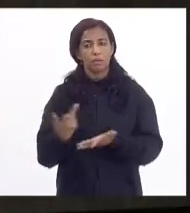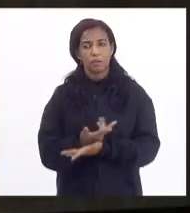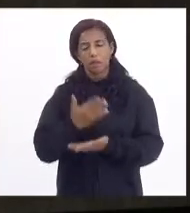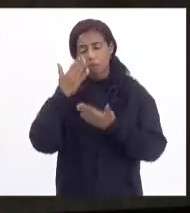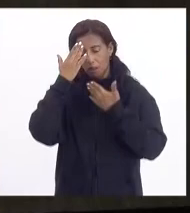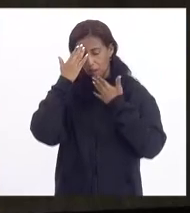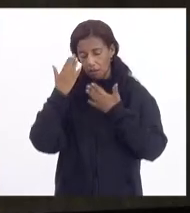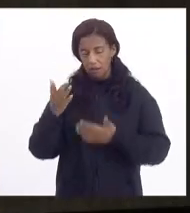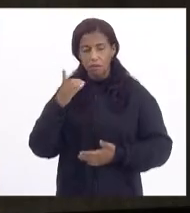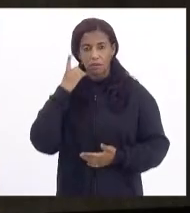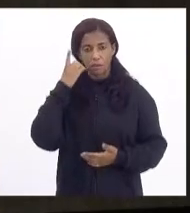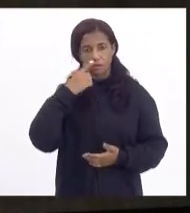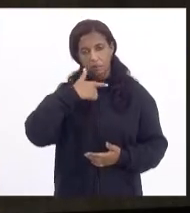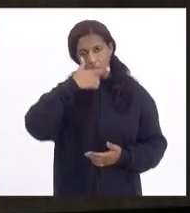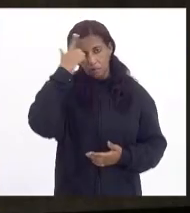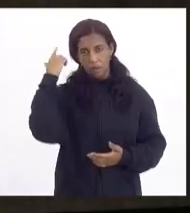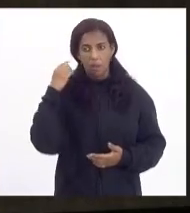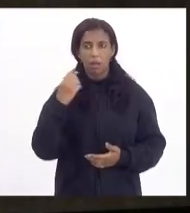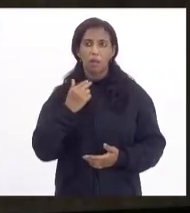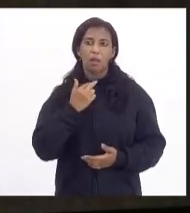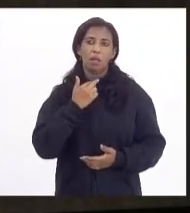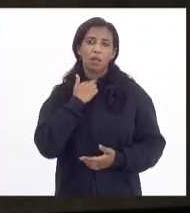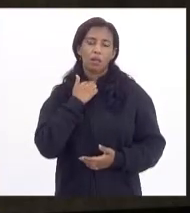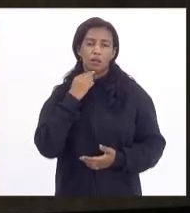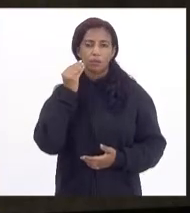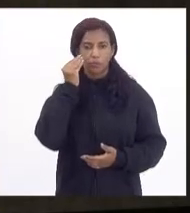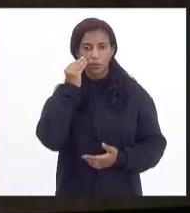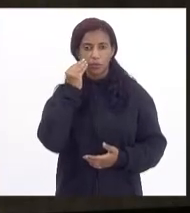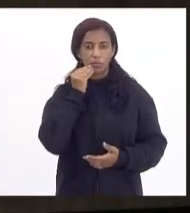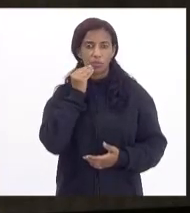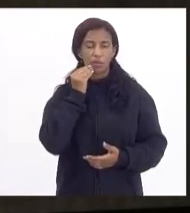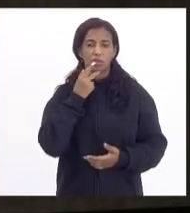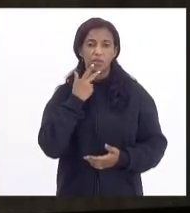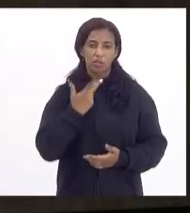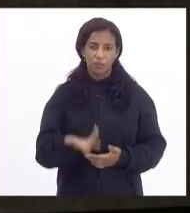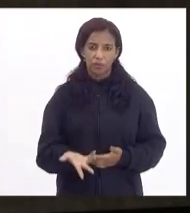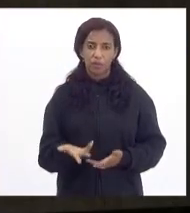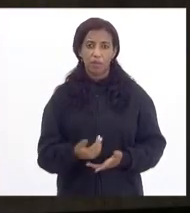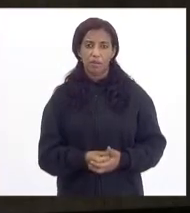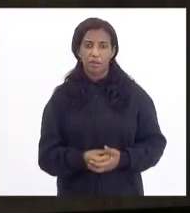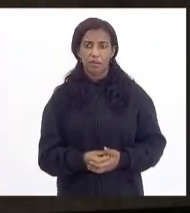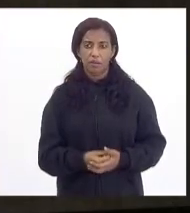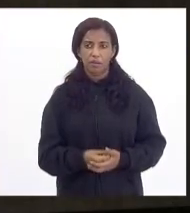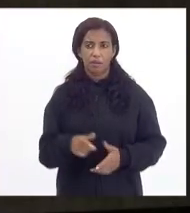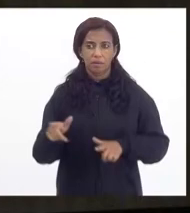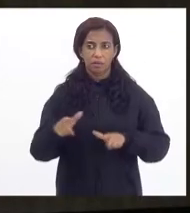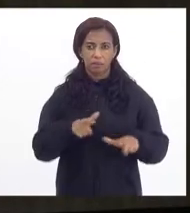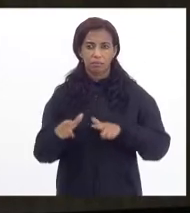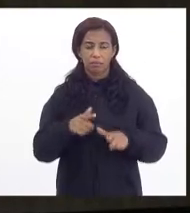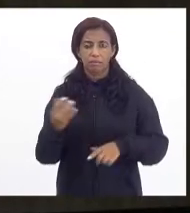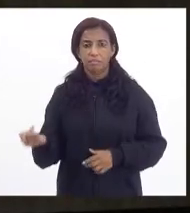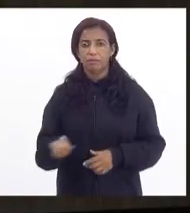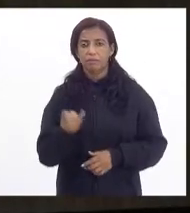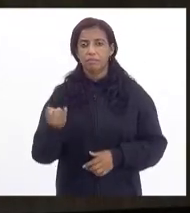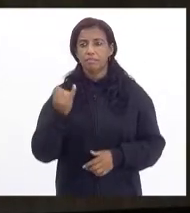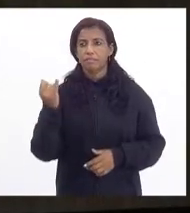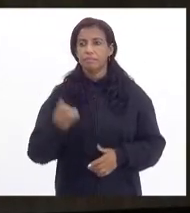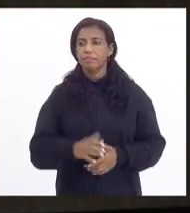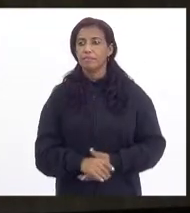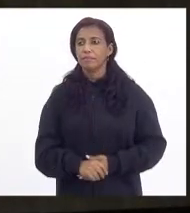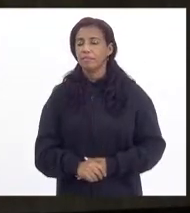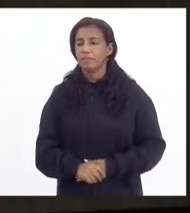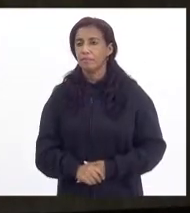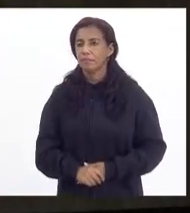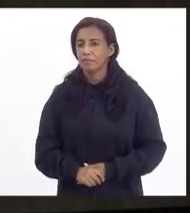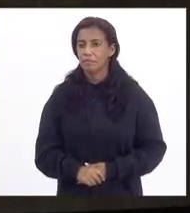Agradeço ao deputado Luiz Paulo, mas não podia deixar de fazer esse registro em respeito a todo esse trabalho muito importante que a assessoria e